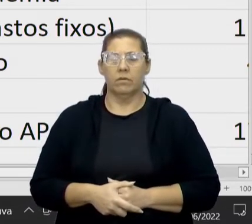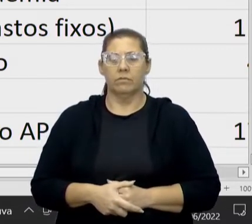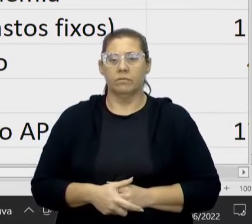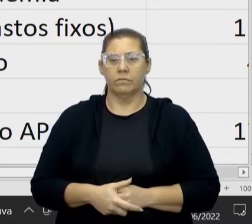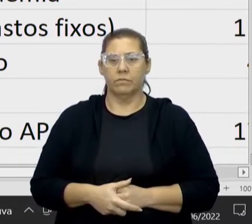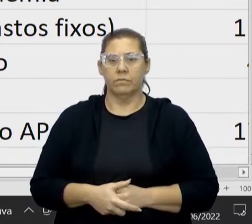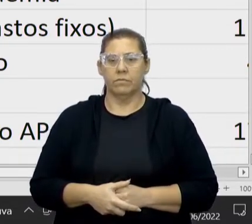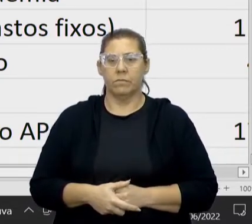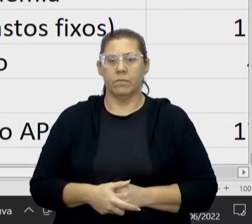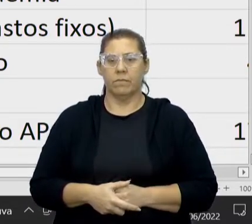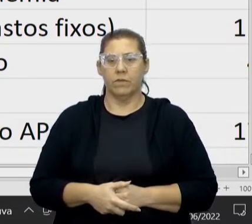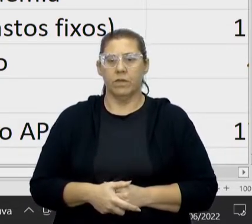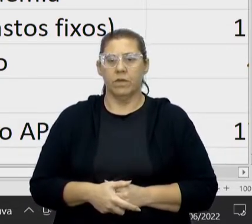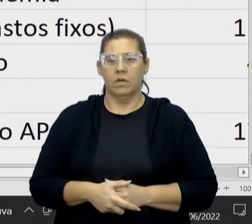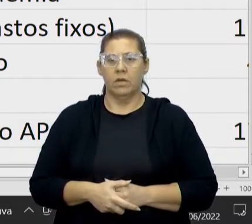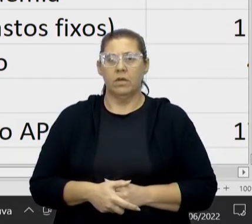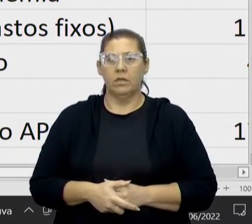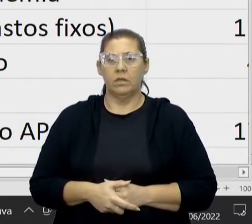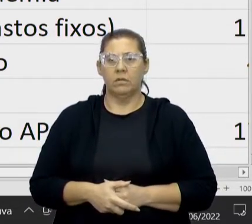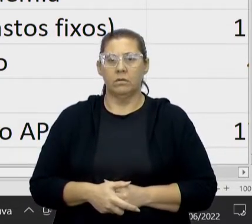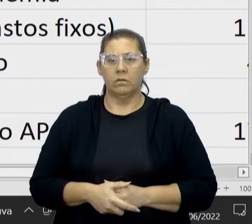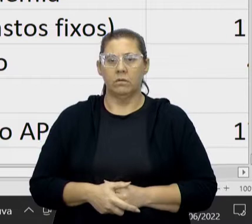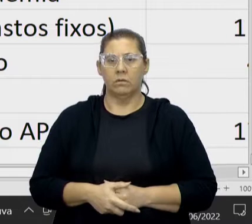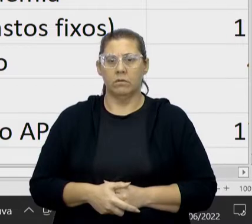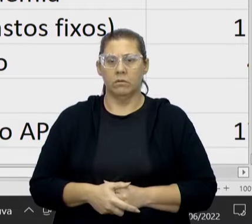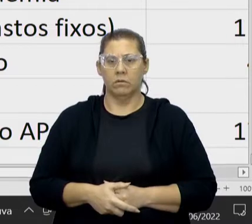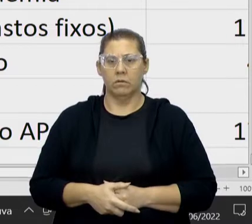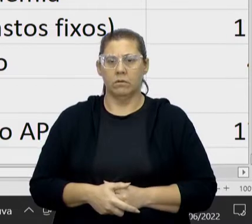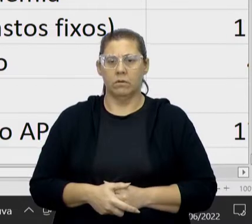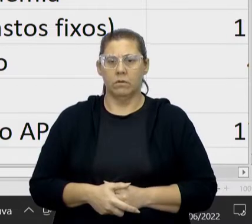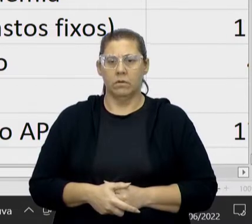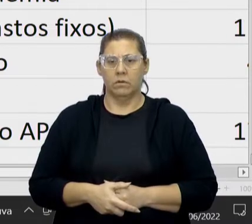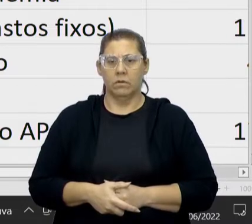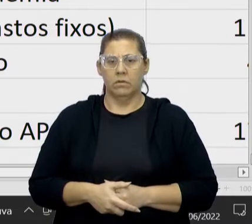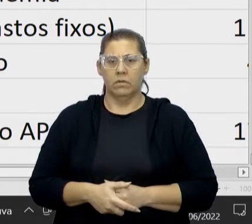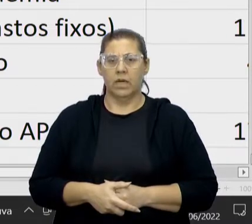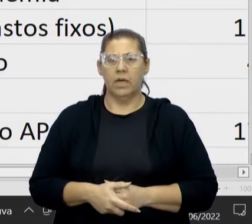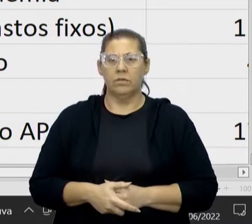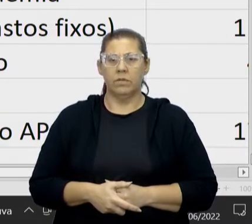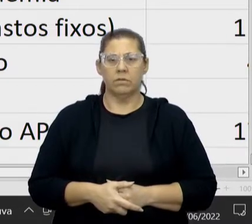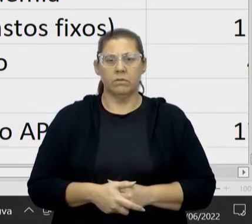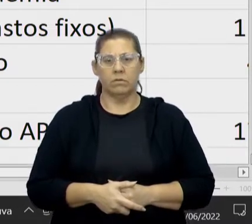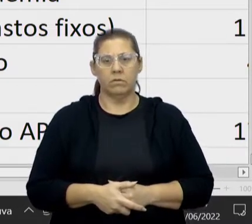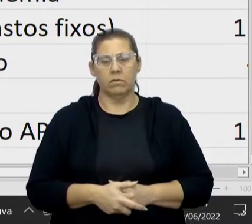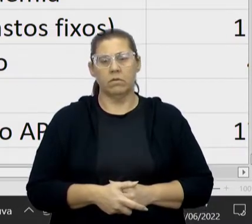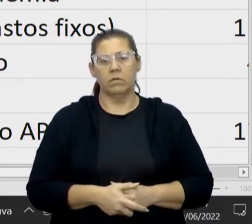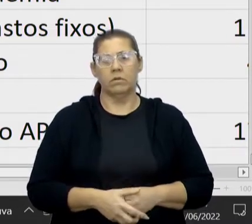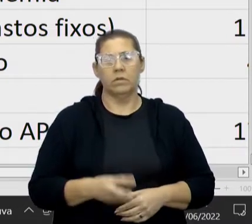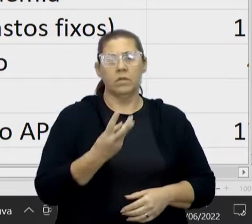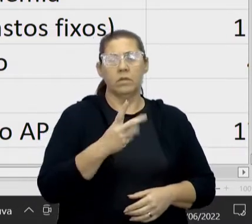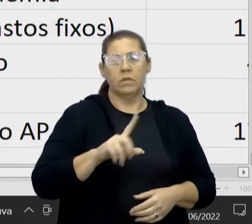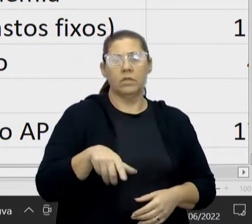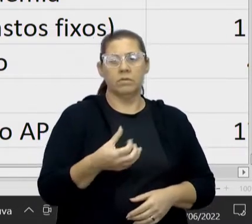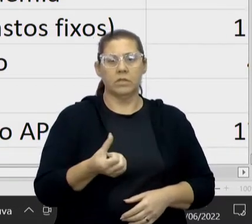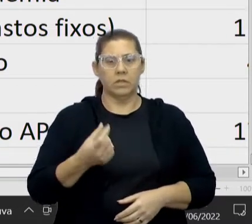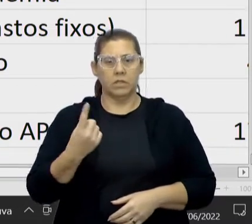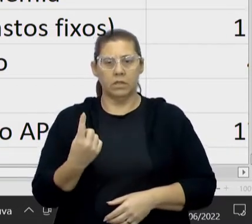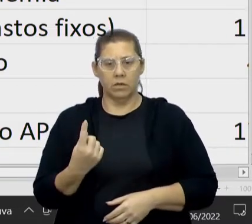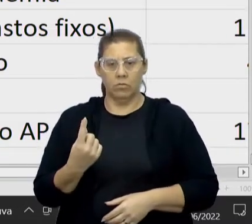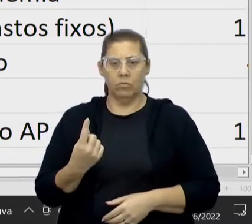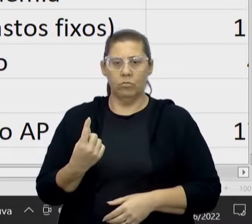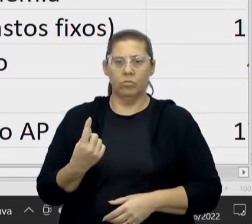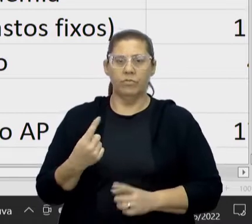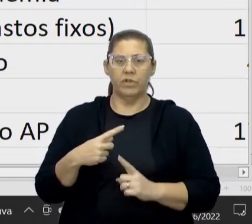Eu pulei o material. Volta lá para o material, igual a 3,61 vezes.